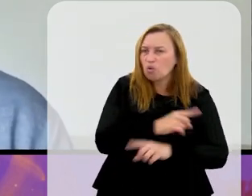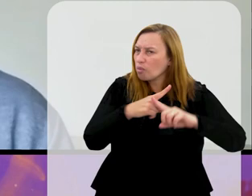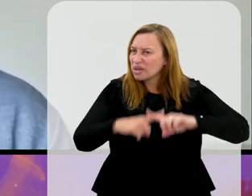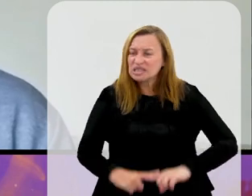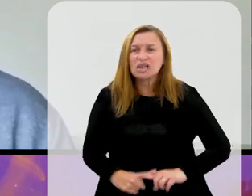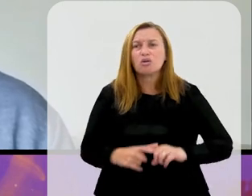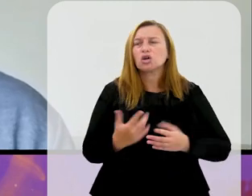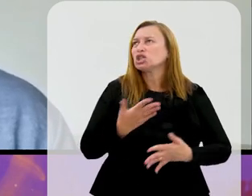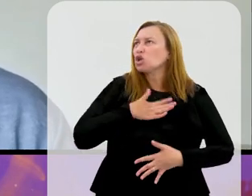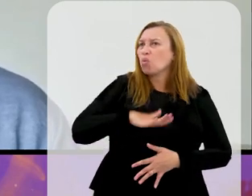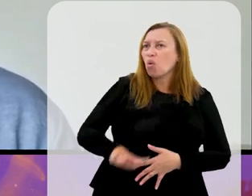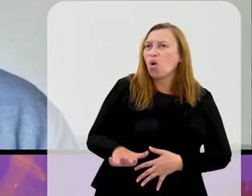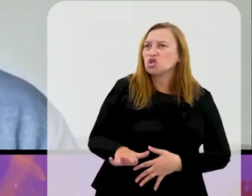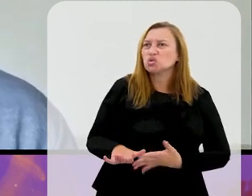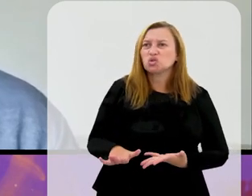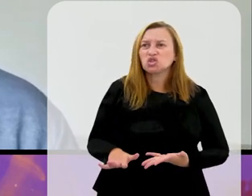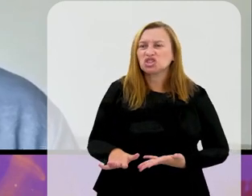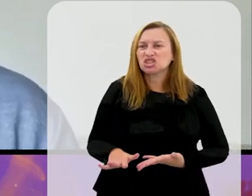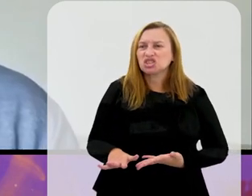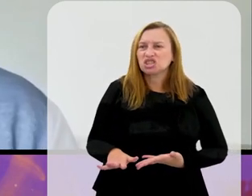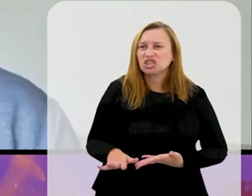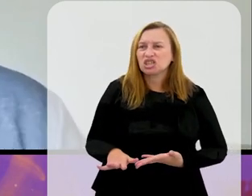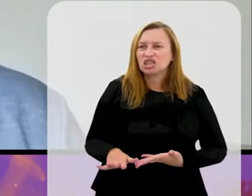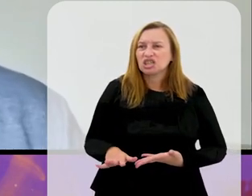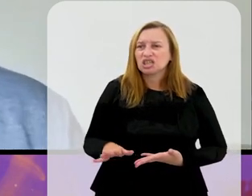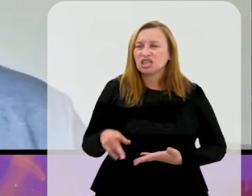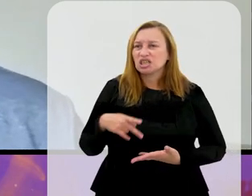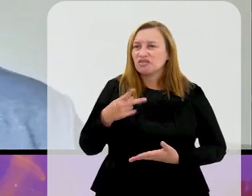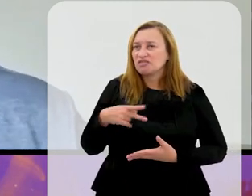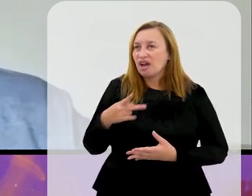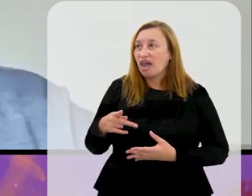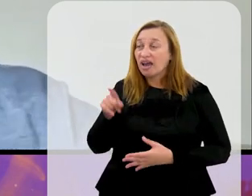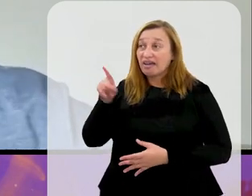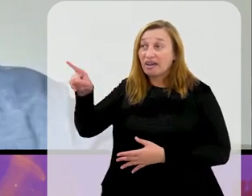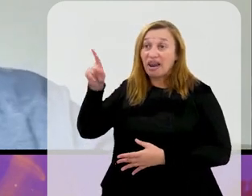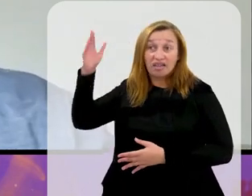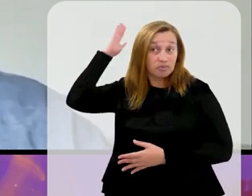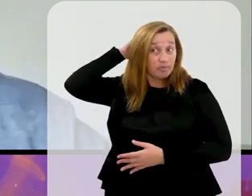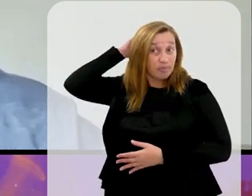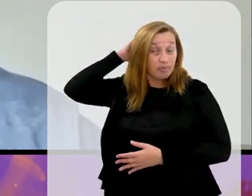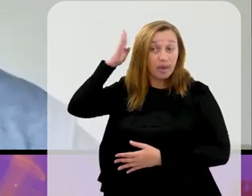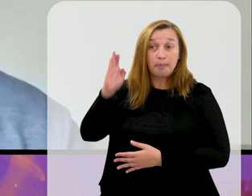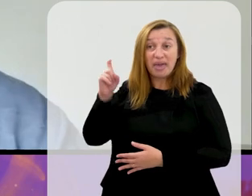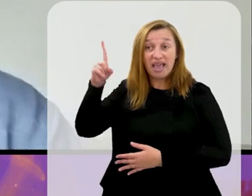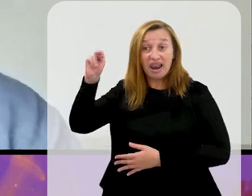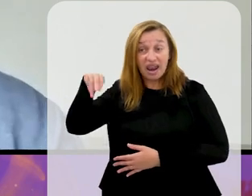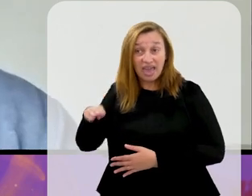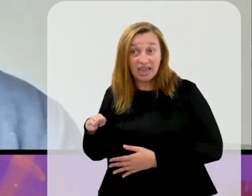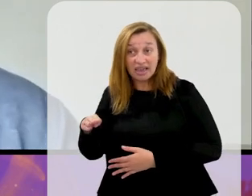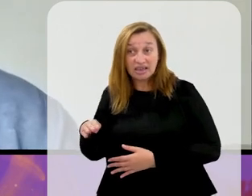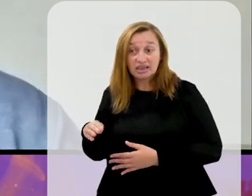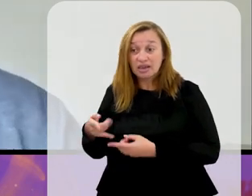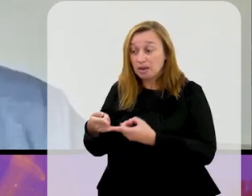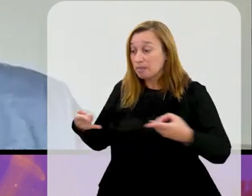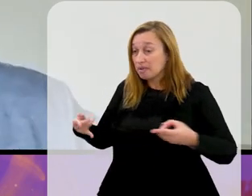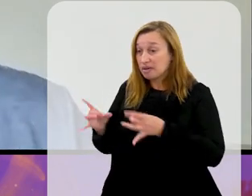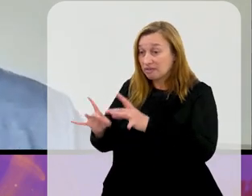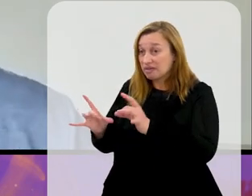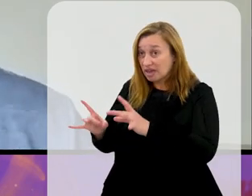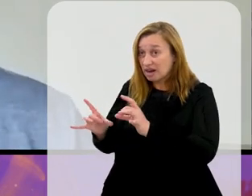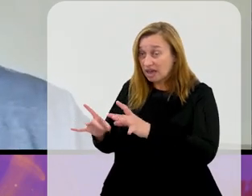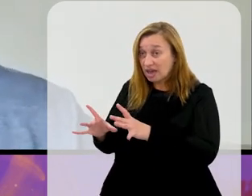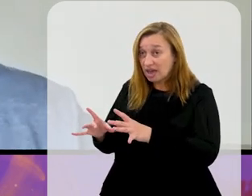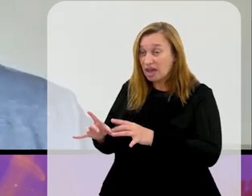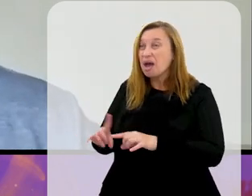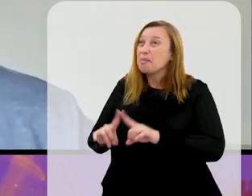gosto dessa coisa de considerar que a bilheteria lá em Belém do Pará... Salvou o Vasco em jogar